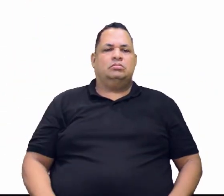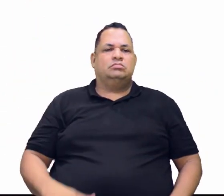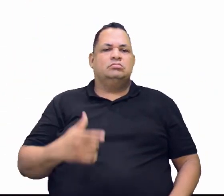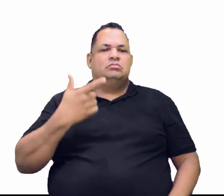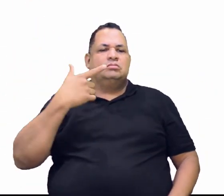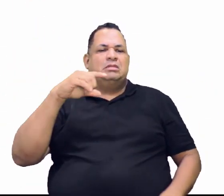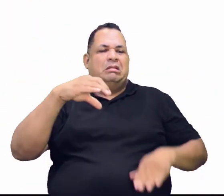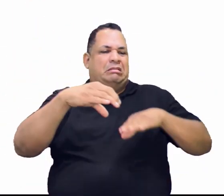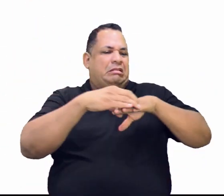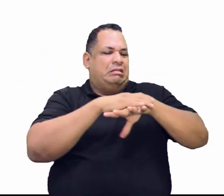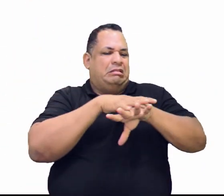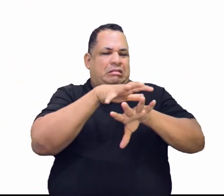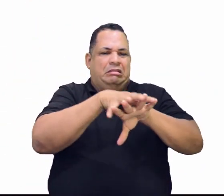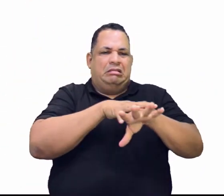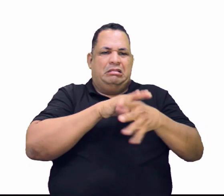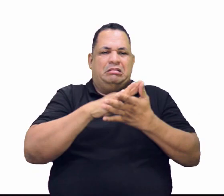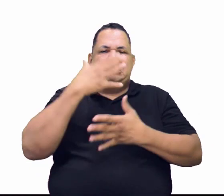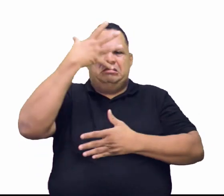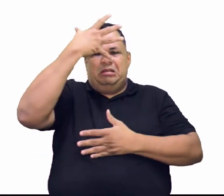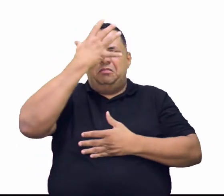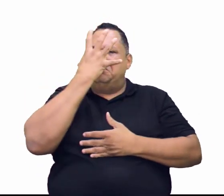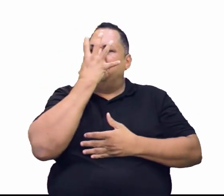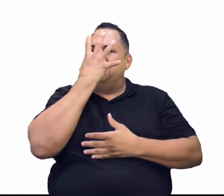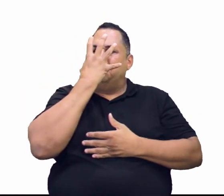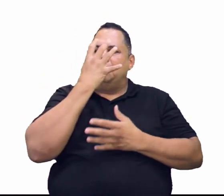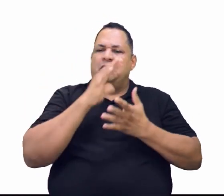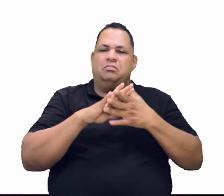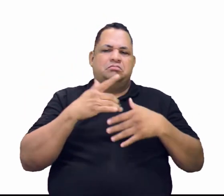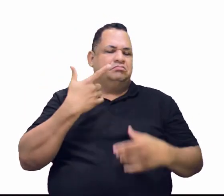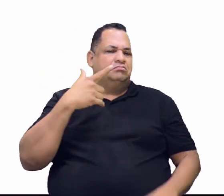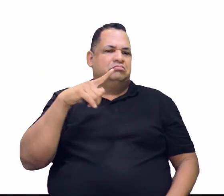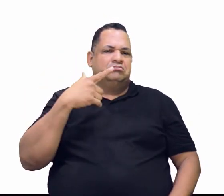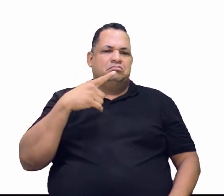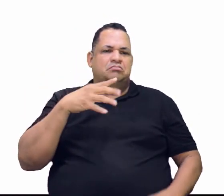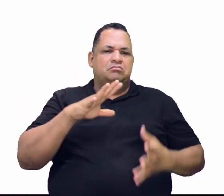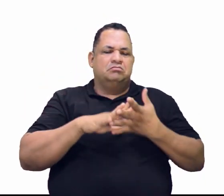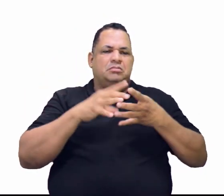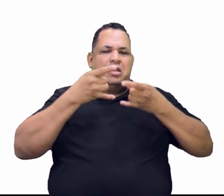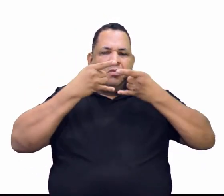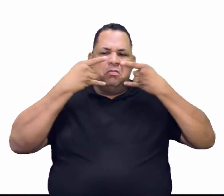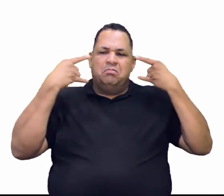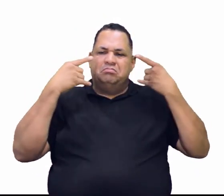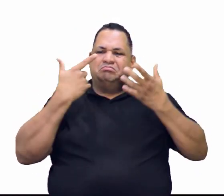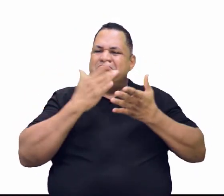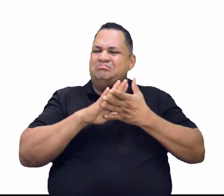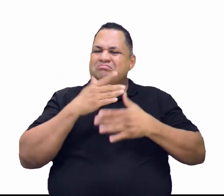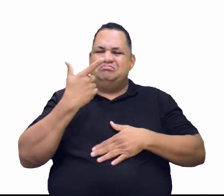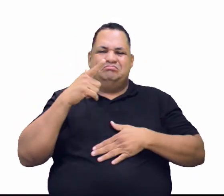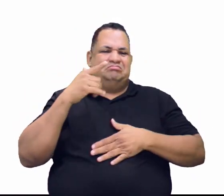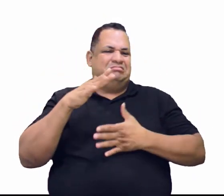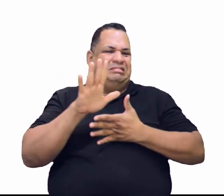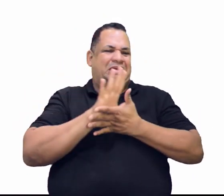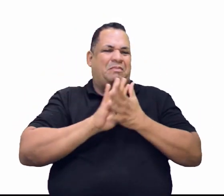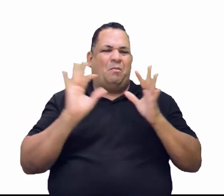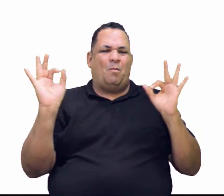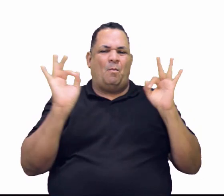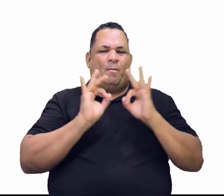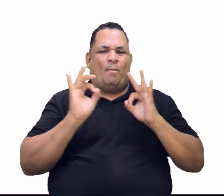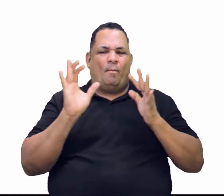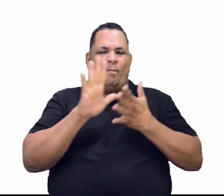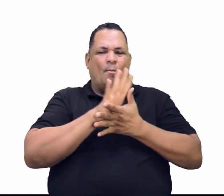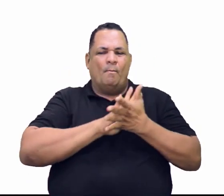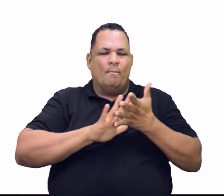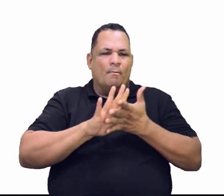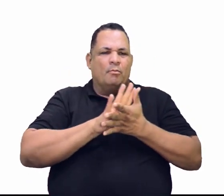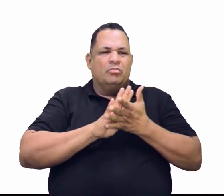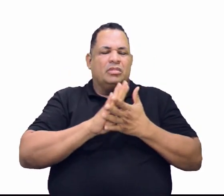Não tem luva, não tem máscara, não tem uniforme adequado, não tem nada, senhores. Ele só